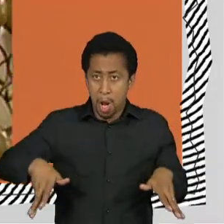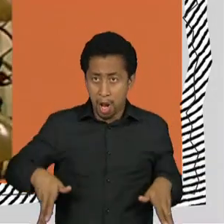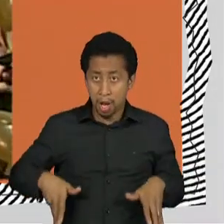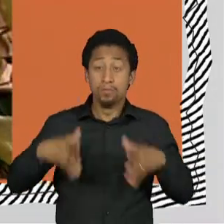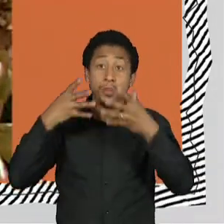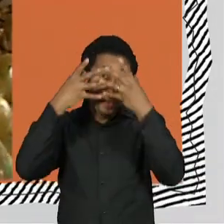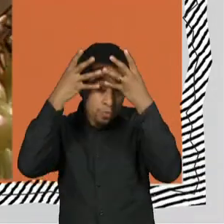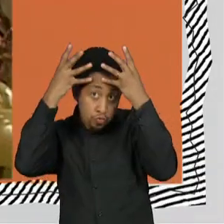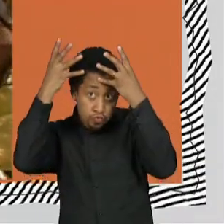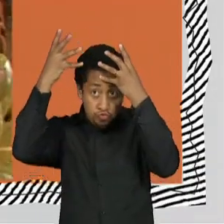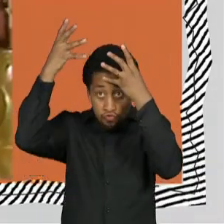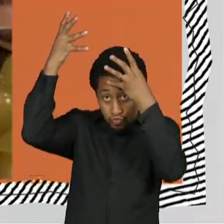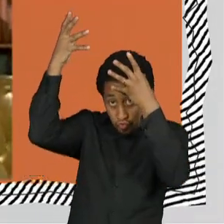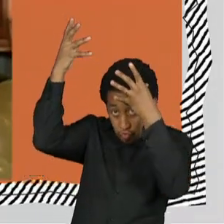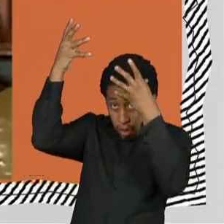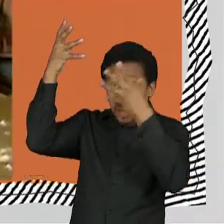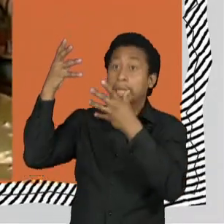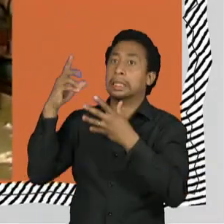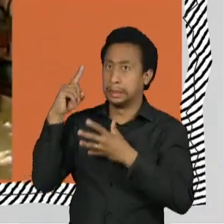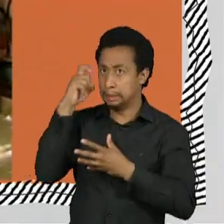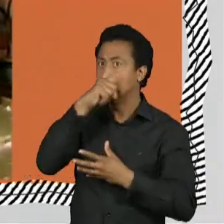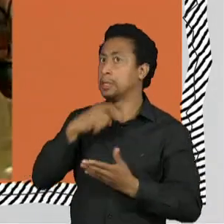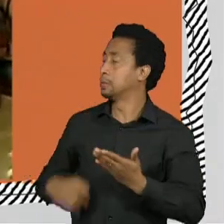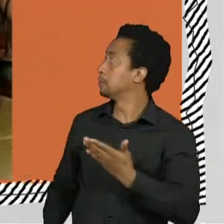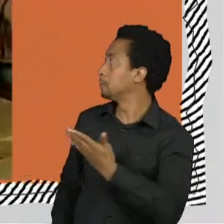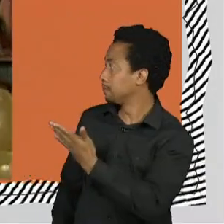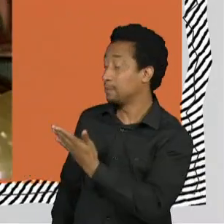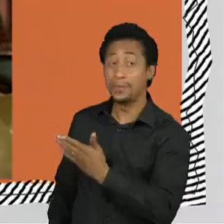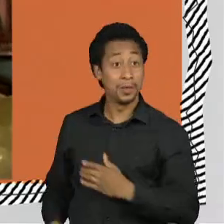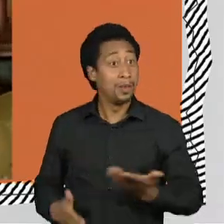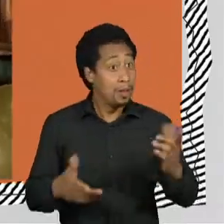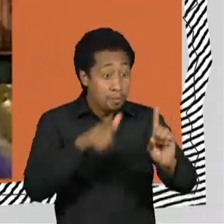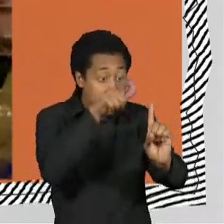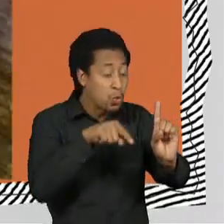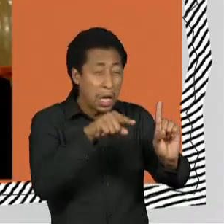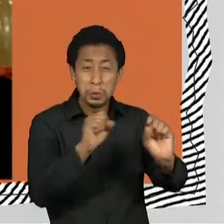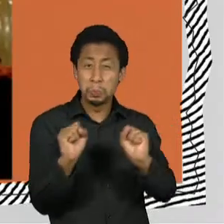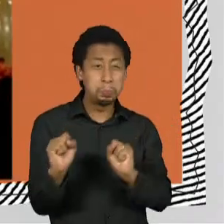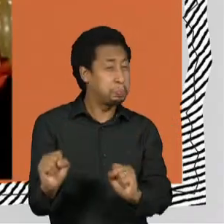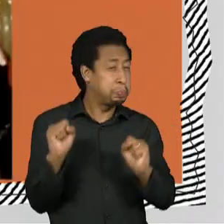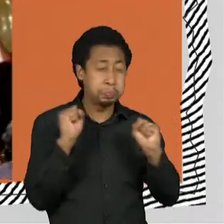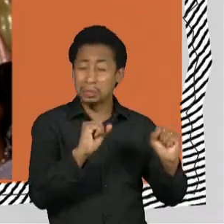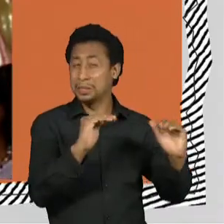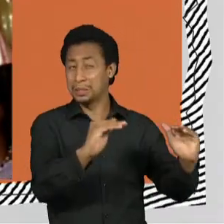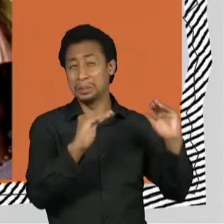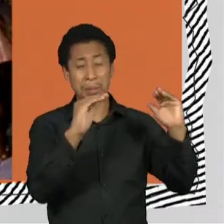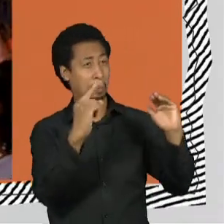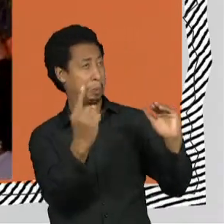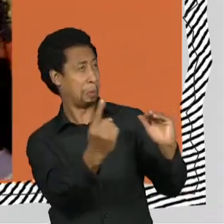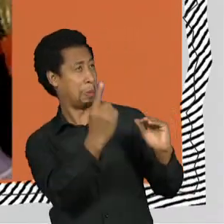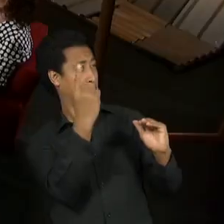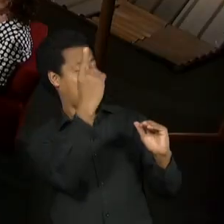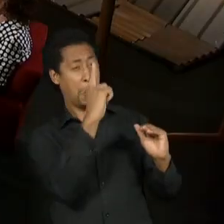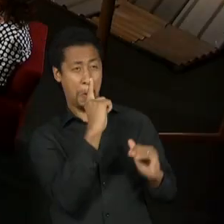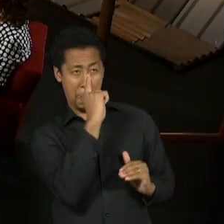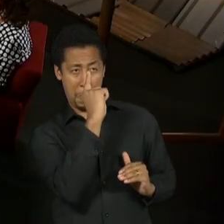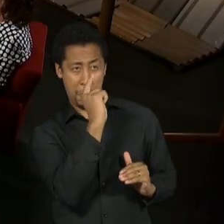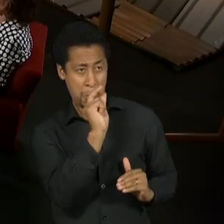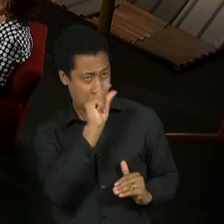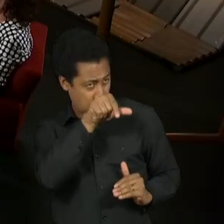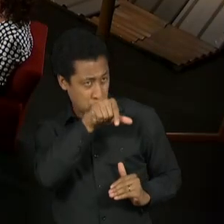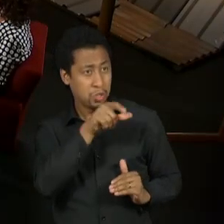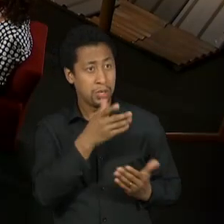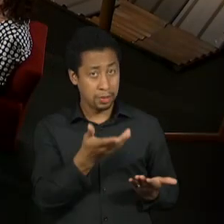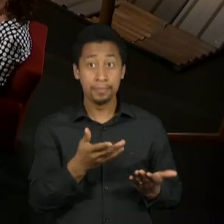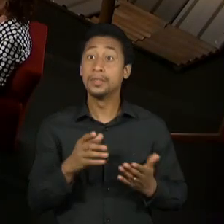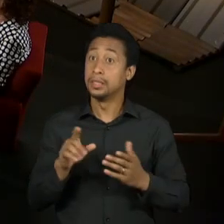eriçado, eu saía com o cabelo assim, É uma figura muito poderosa, muito grande, né? A bruxa gigante. E os figurinos do